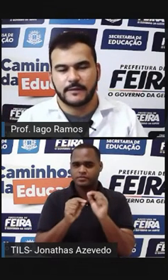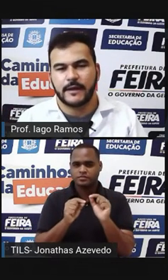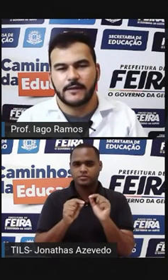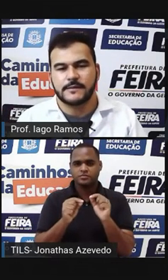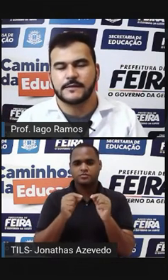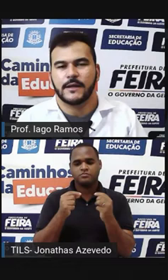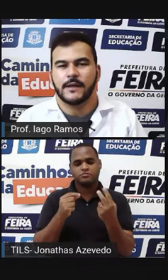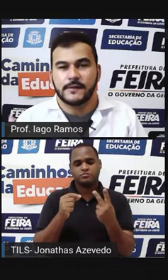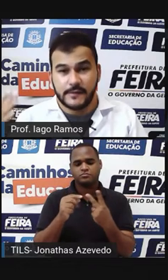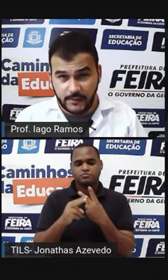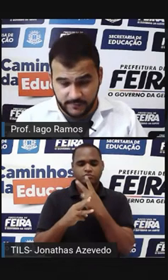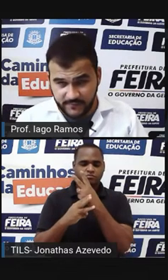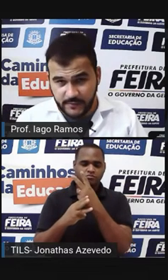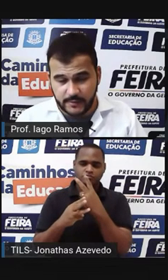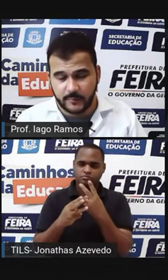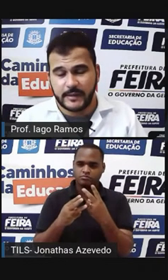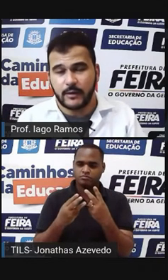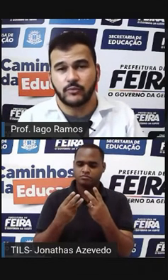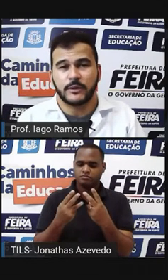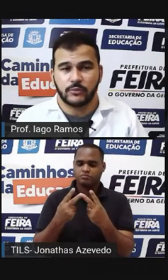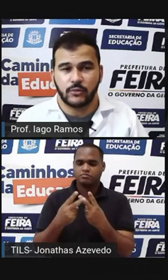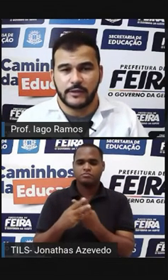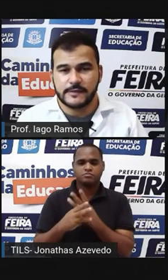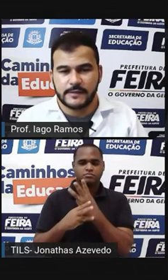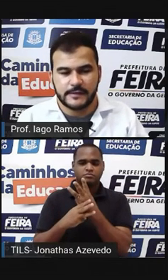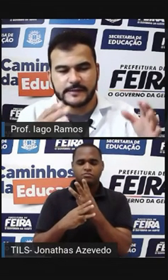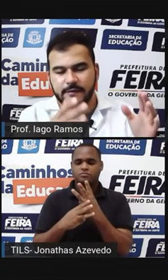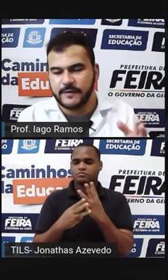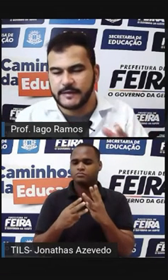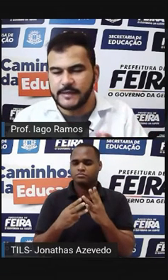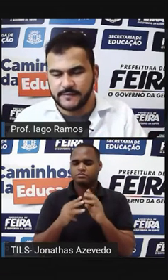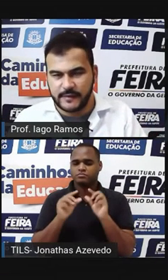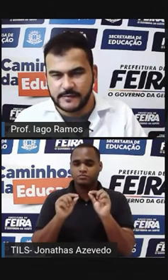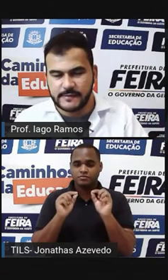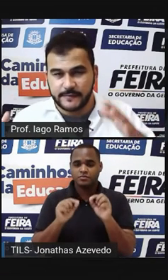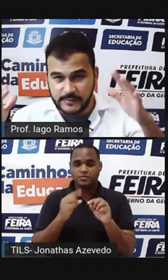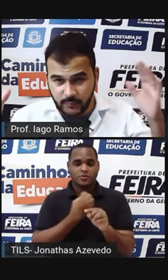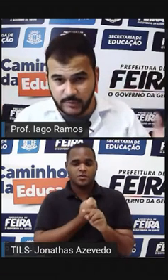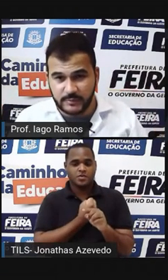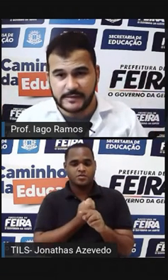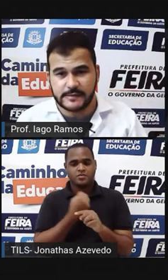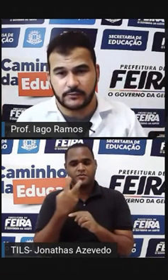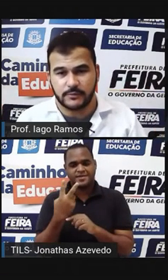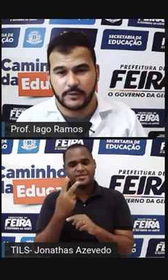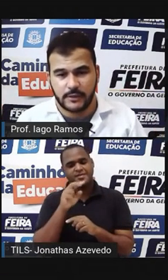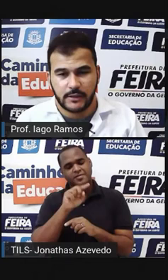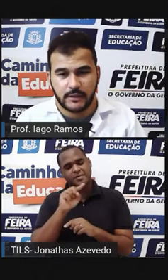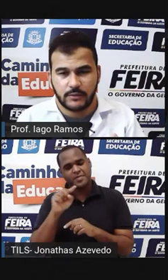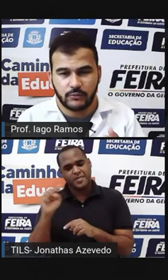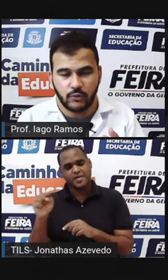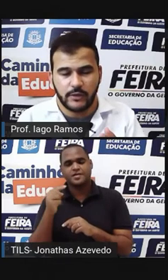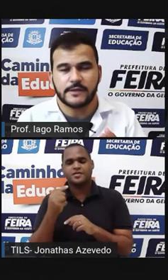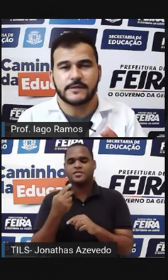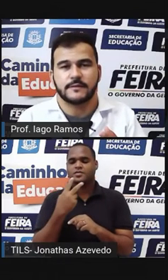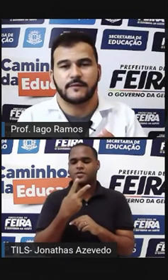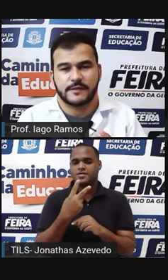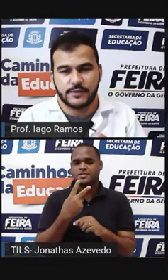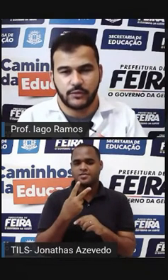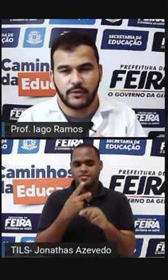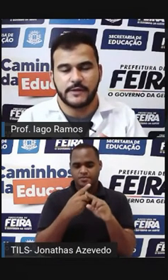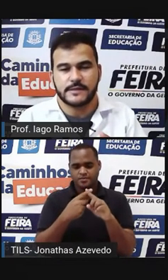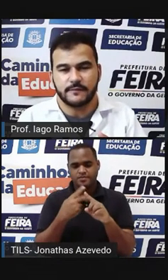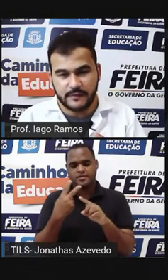elevado a 3 Significa Pegar o número 2 E escrever 3 vezes E fazer uma multiplicação Então 2